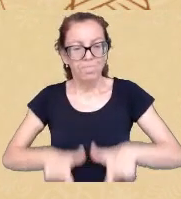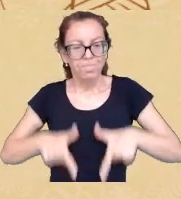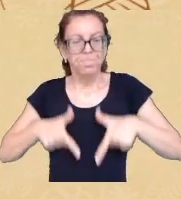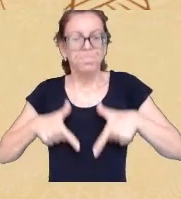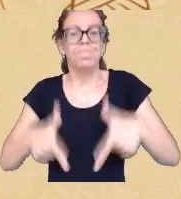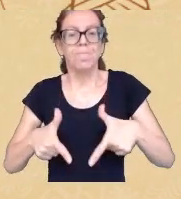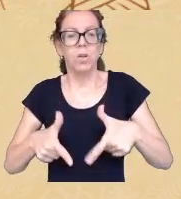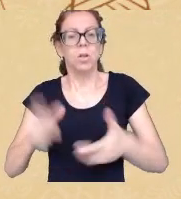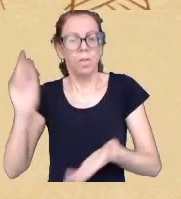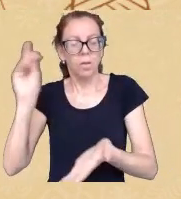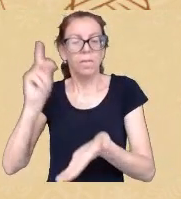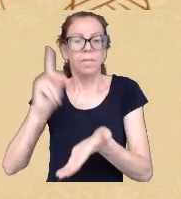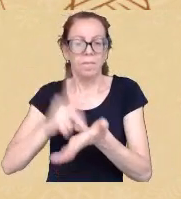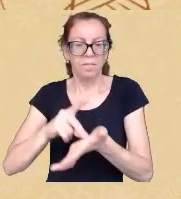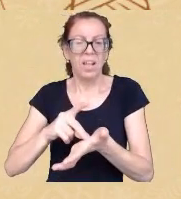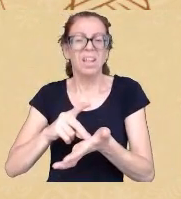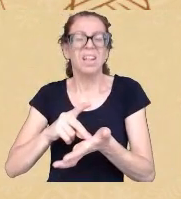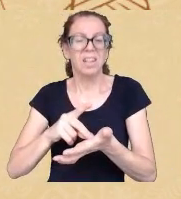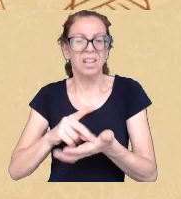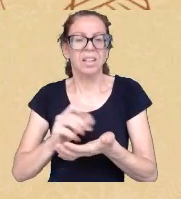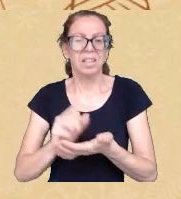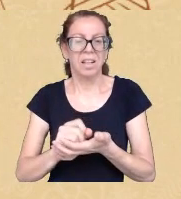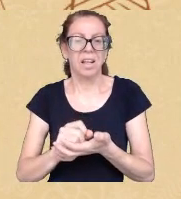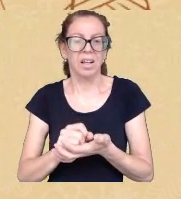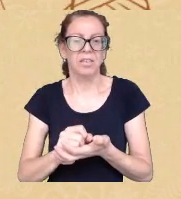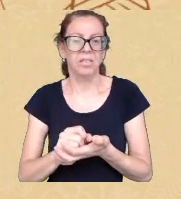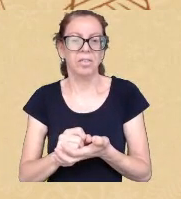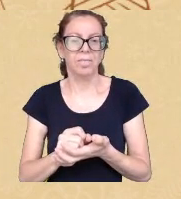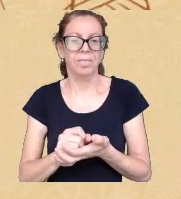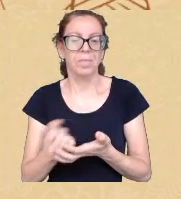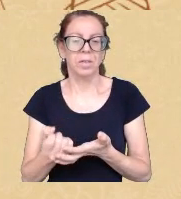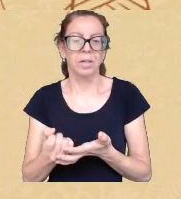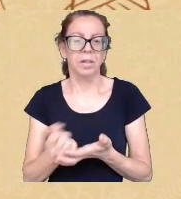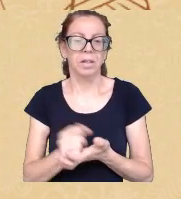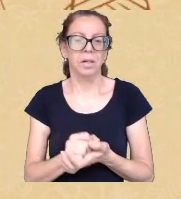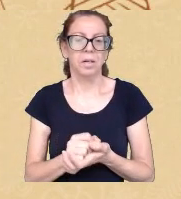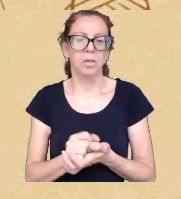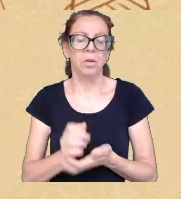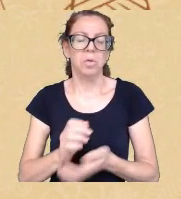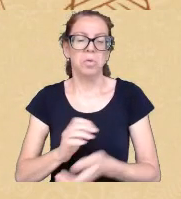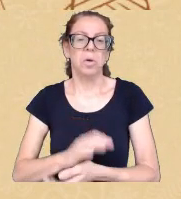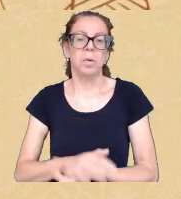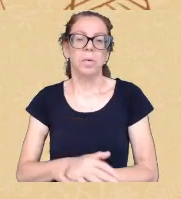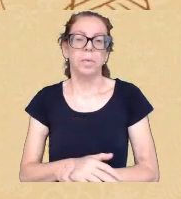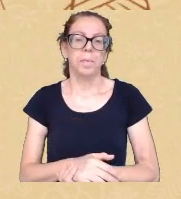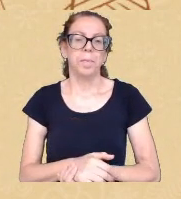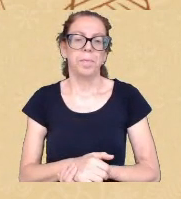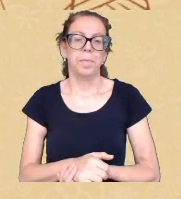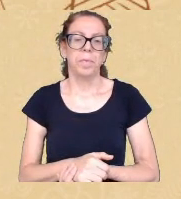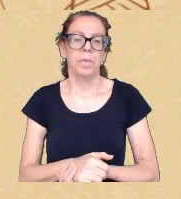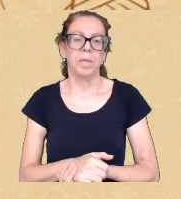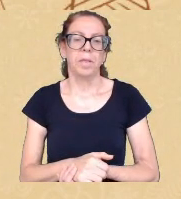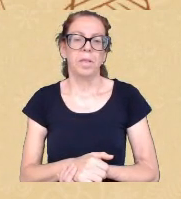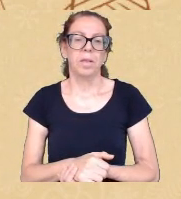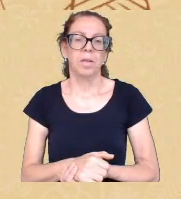situação posta já estruturada não tem como fazer isso dentro de